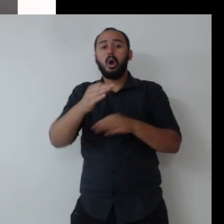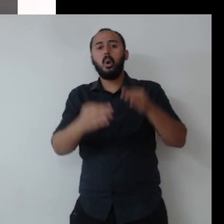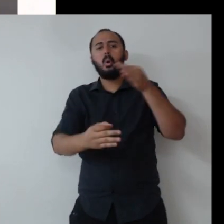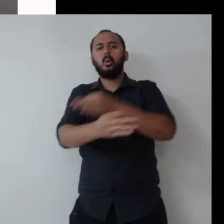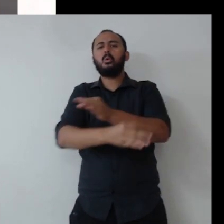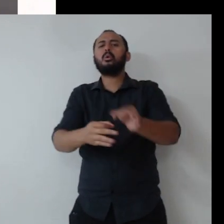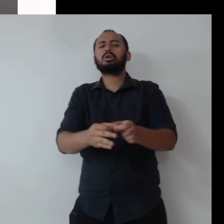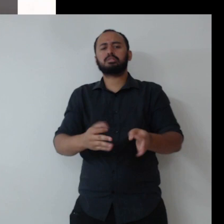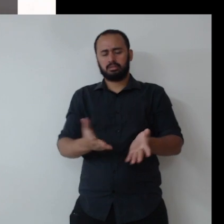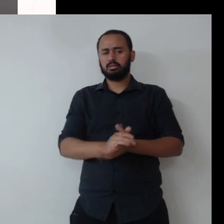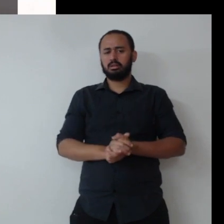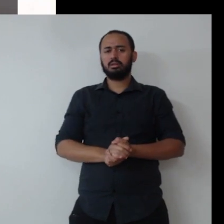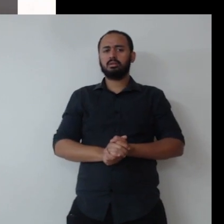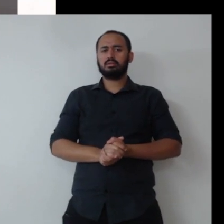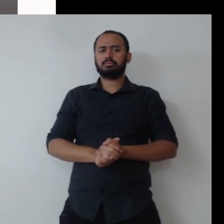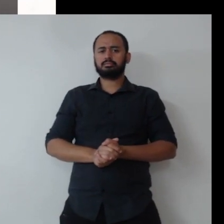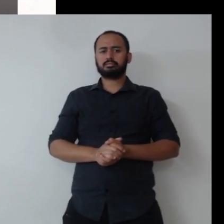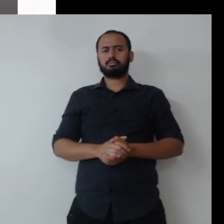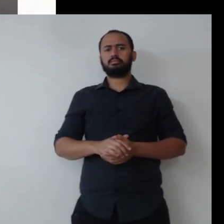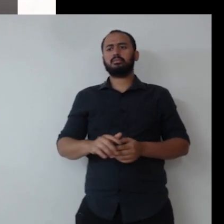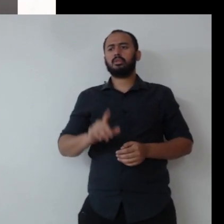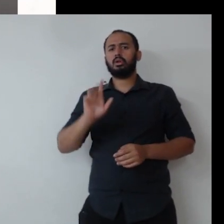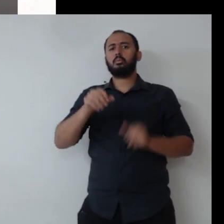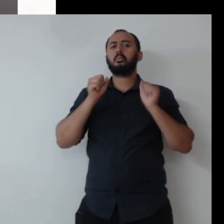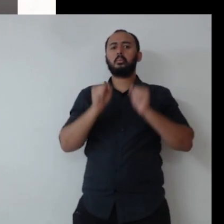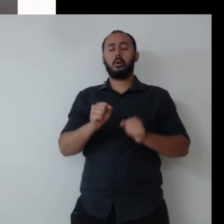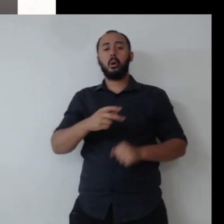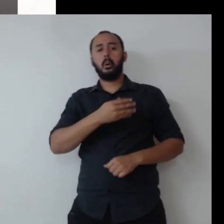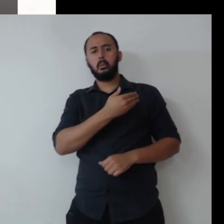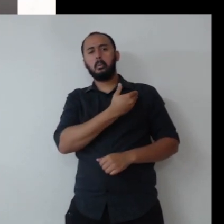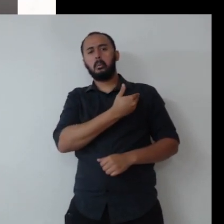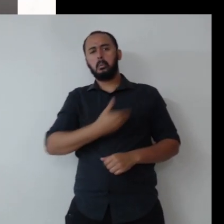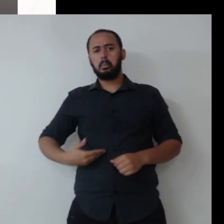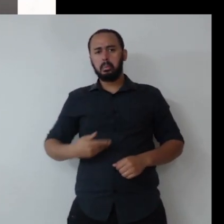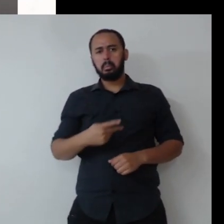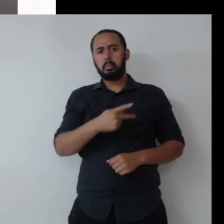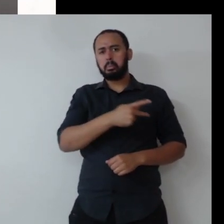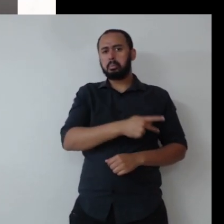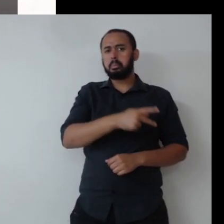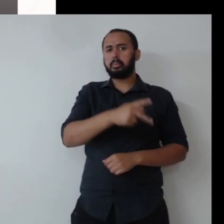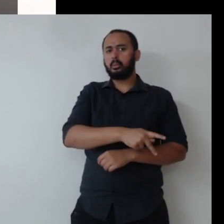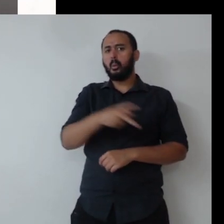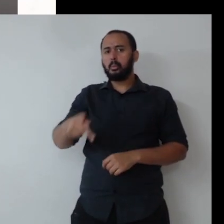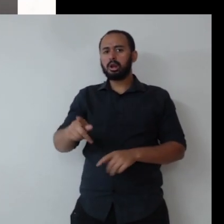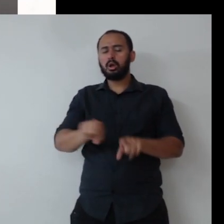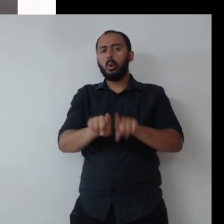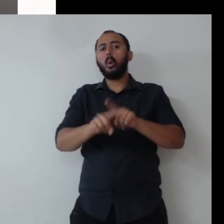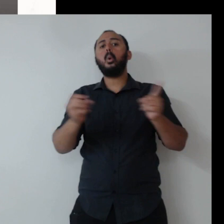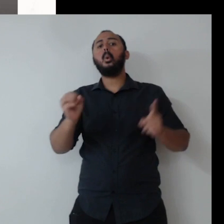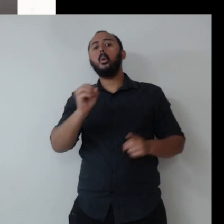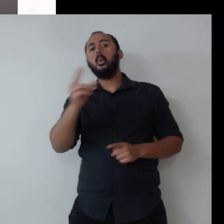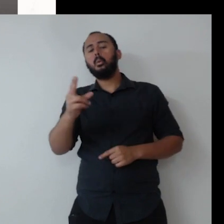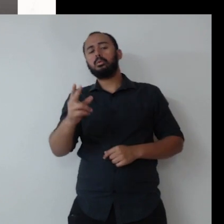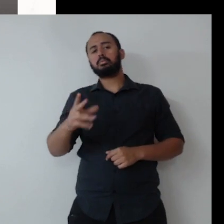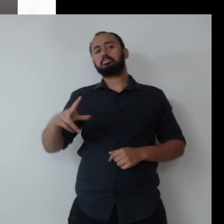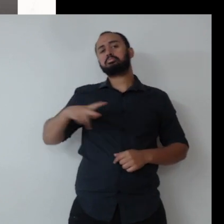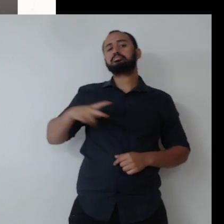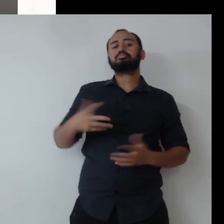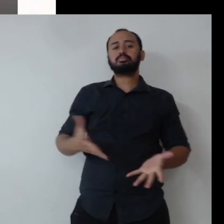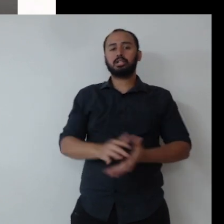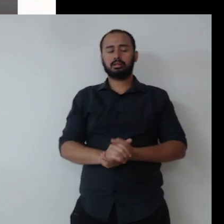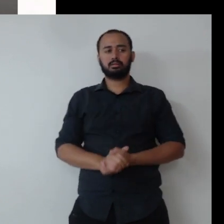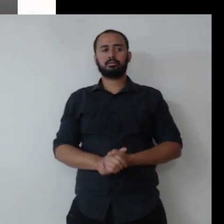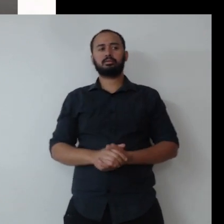Quando ele fala organizações, podem ser públicas ou privadas. Na época, quando saiu, o lançamento foi na Fiesp, ano